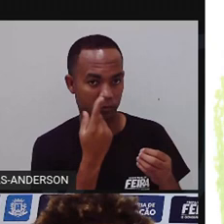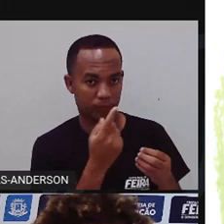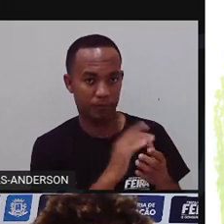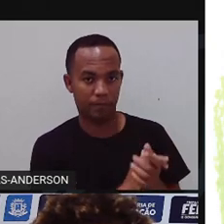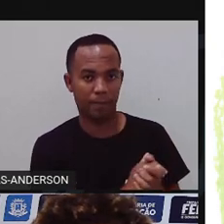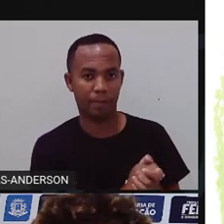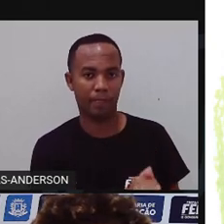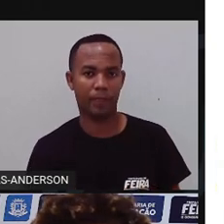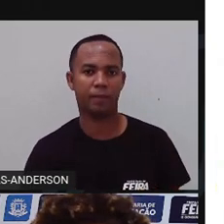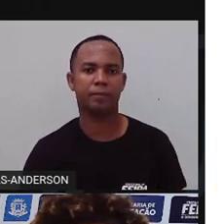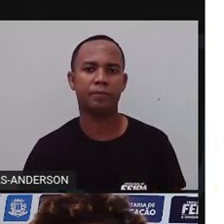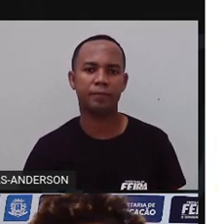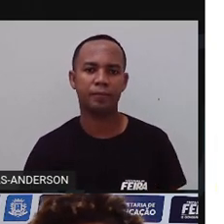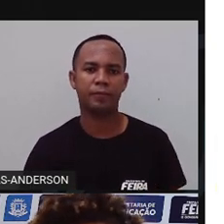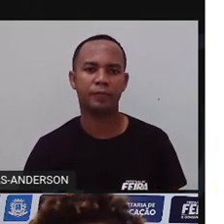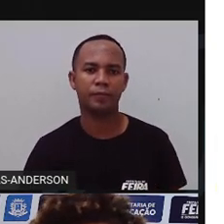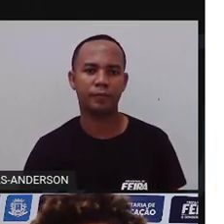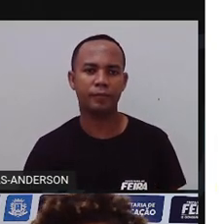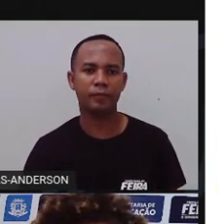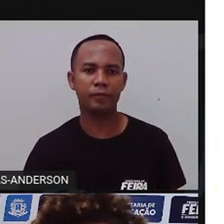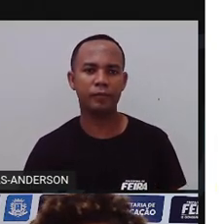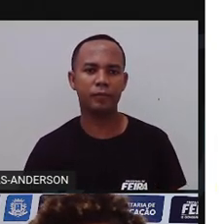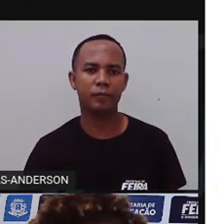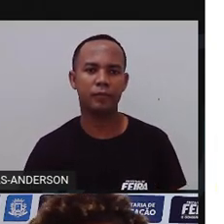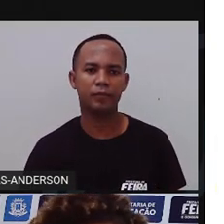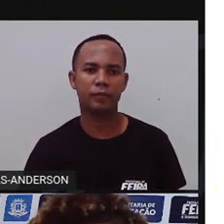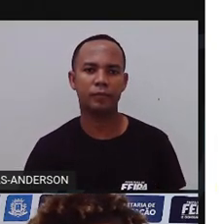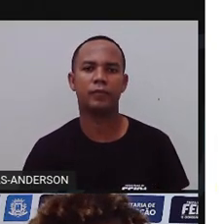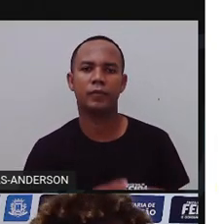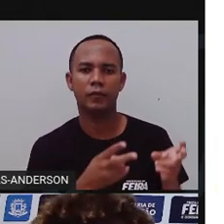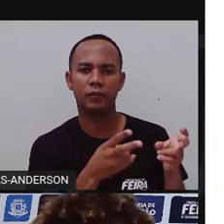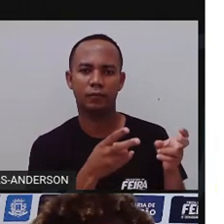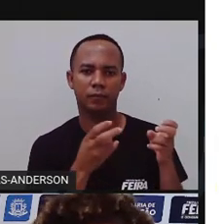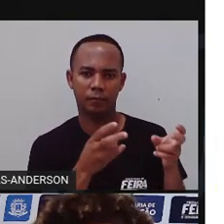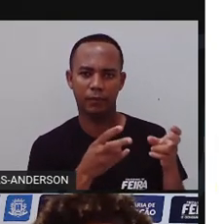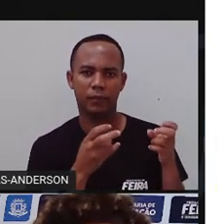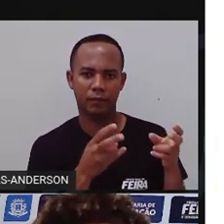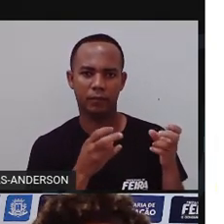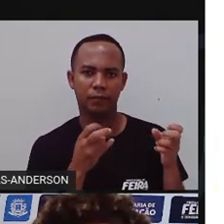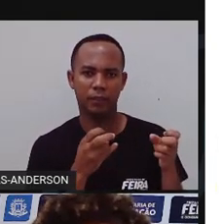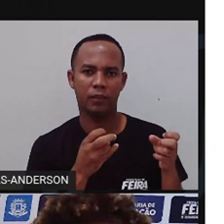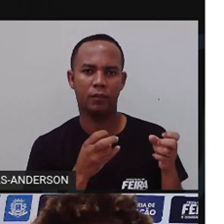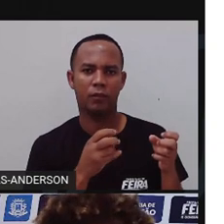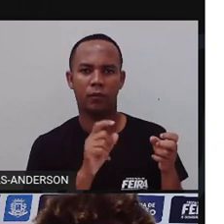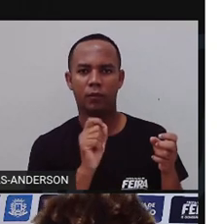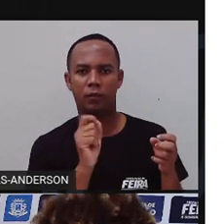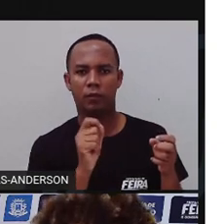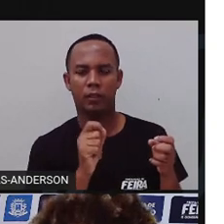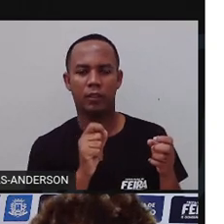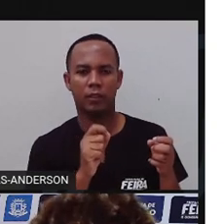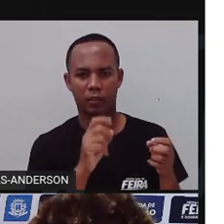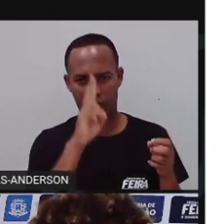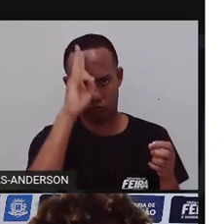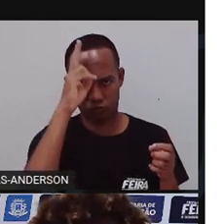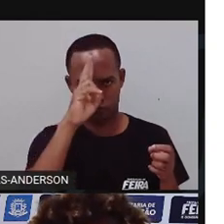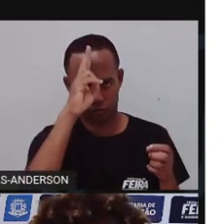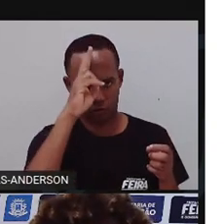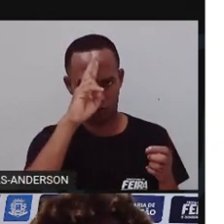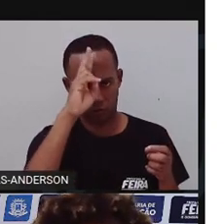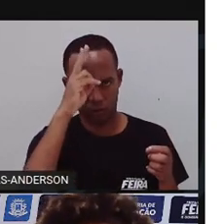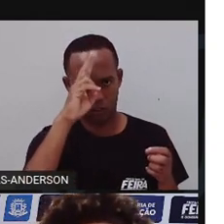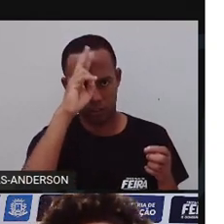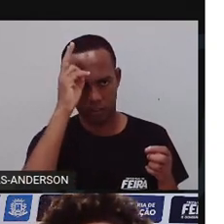isso? Pronto. Bom, vocês conseguiram durante a contação dessa história de